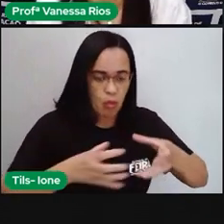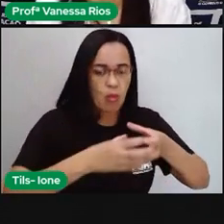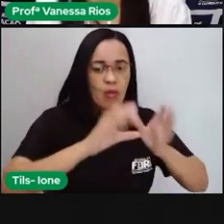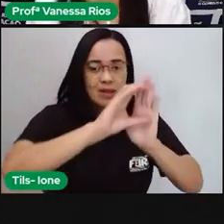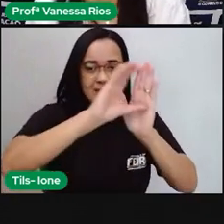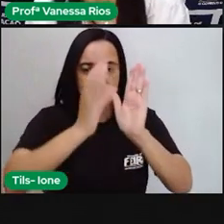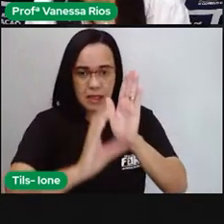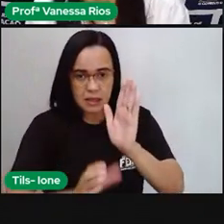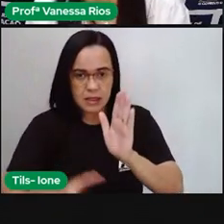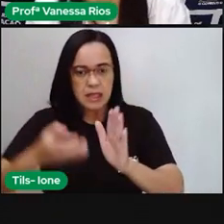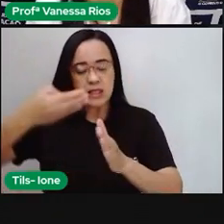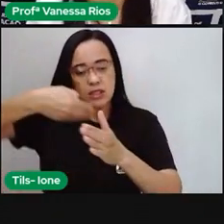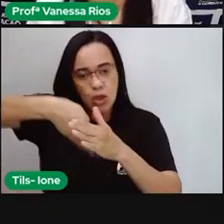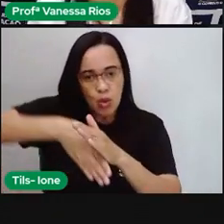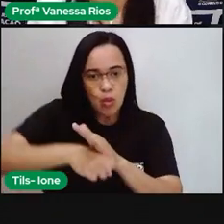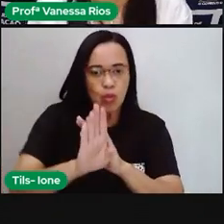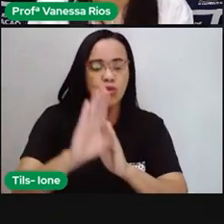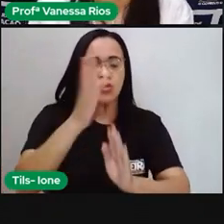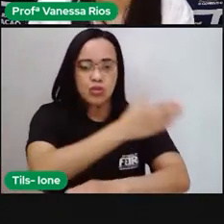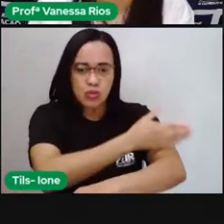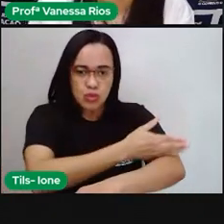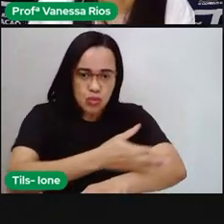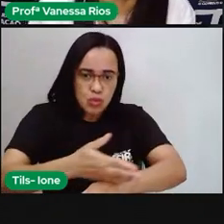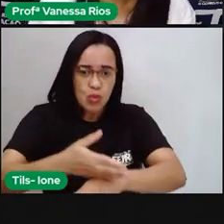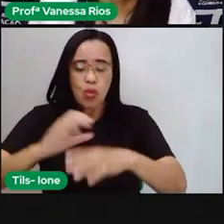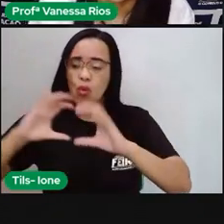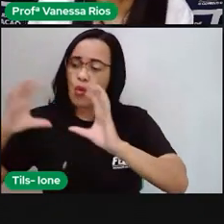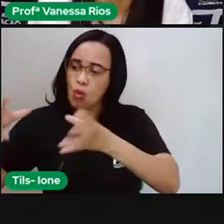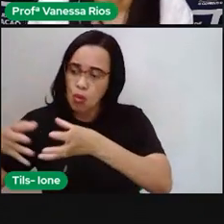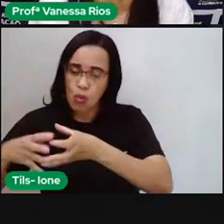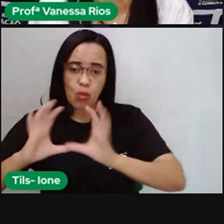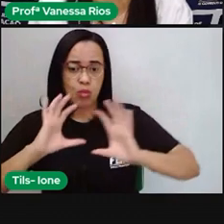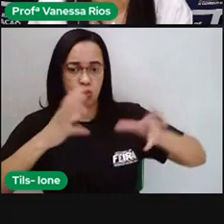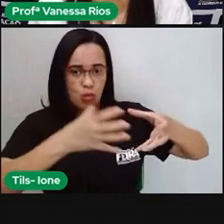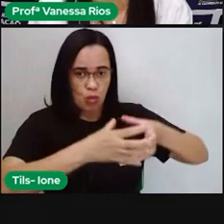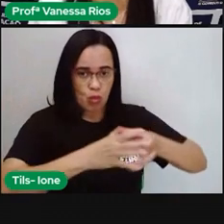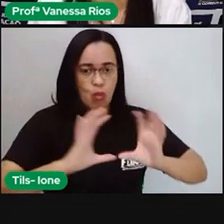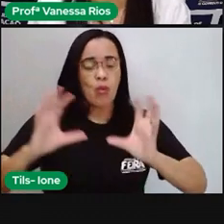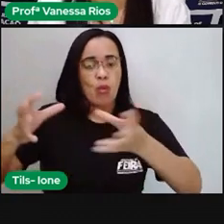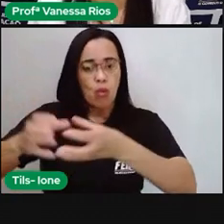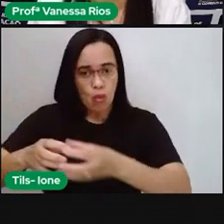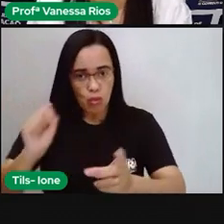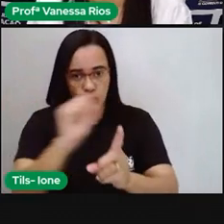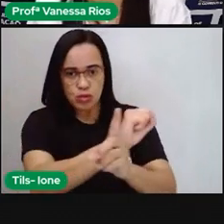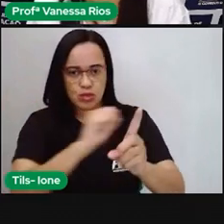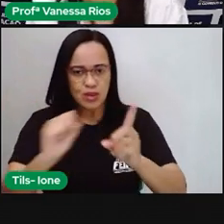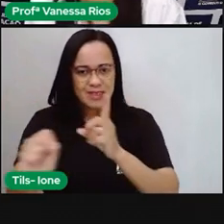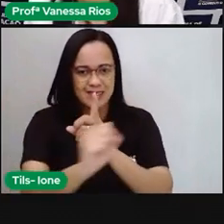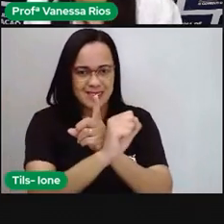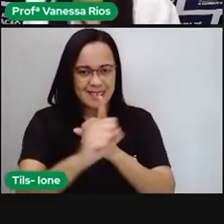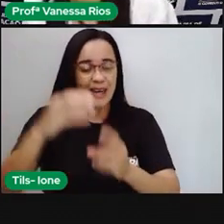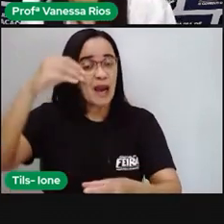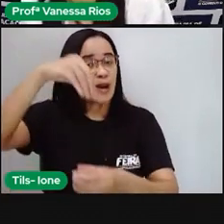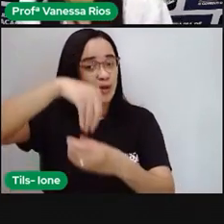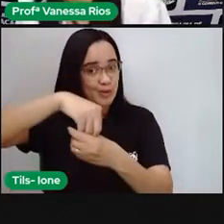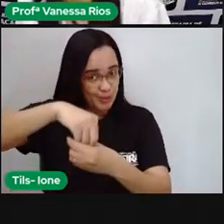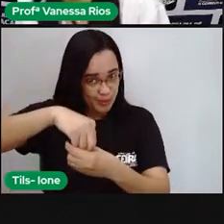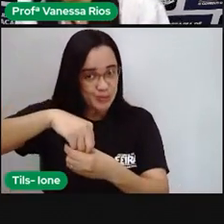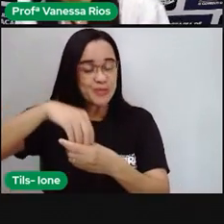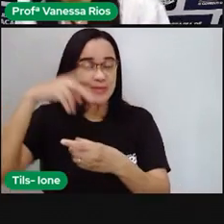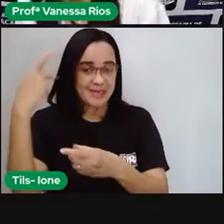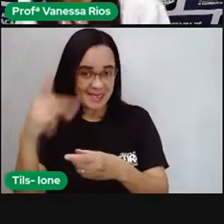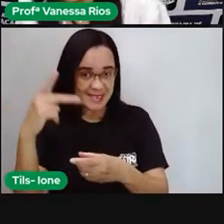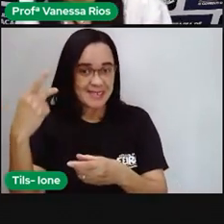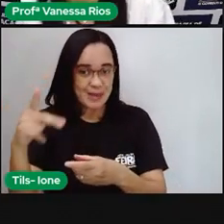Características e costumes dos determinados grupos sociais que a gente faz parte. A gente faz parte de um grupo